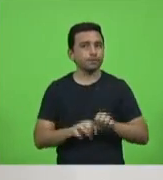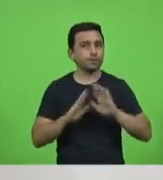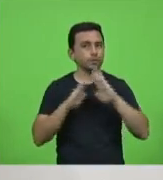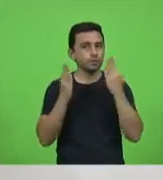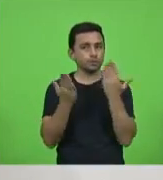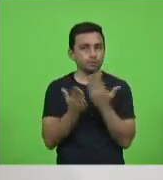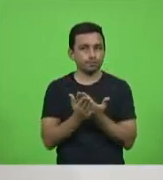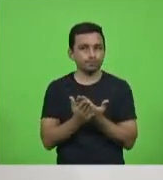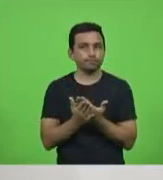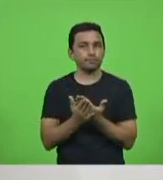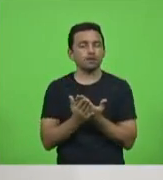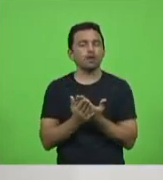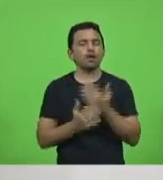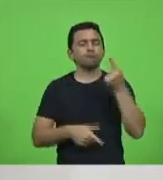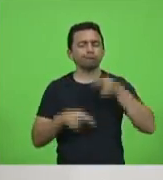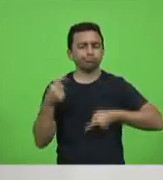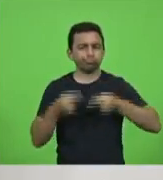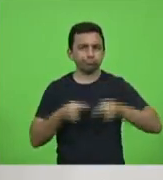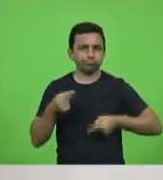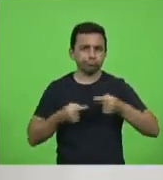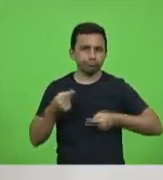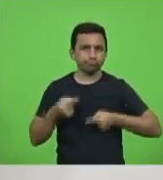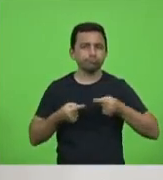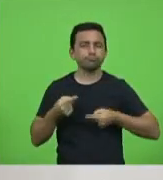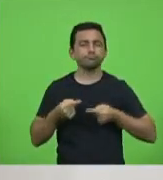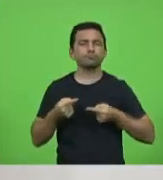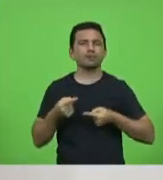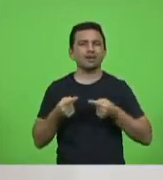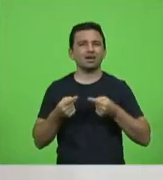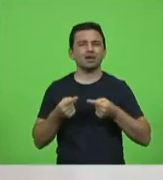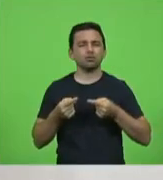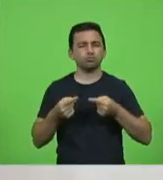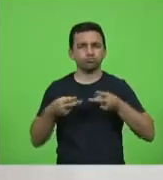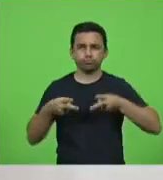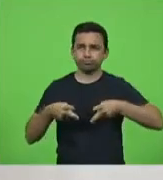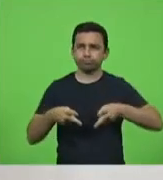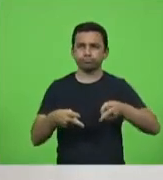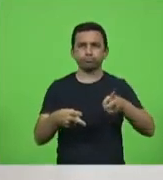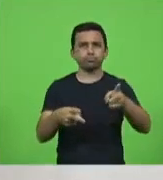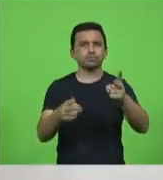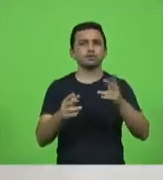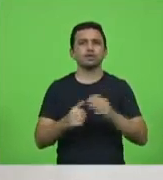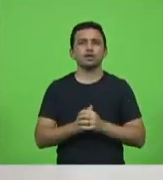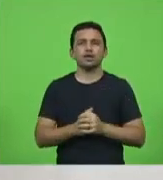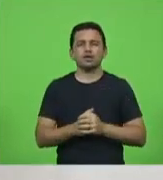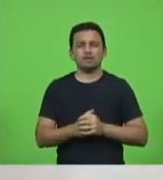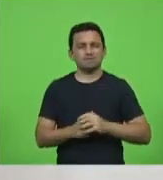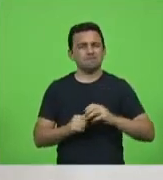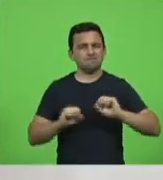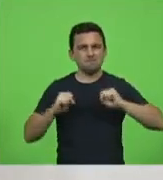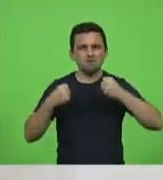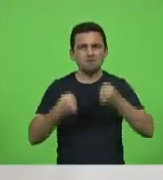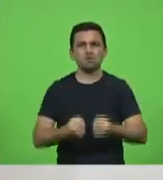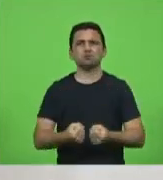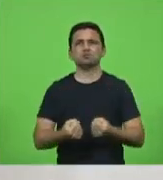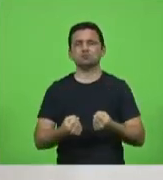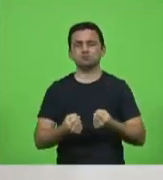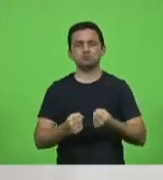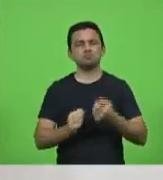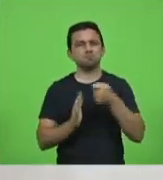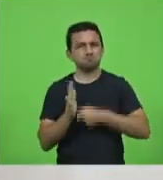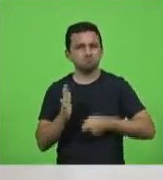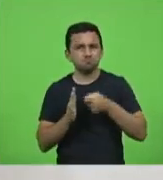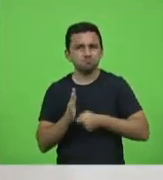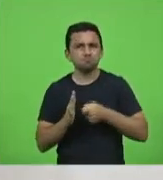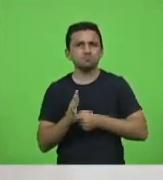um dos debates que nós estamos arguindo aqui nessa casa, com vigor, com consistência. Nós,